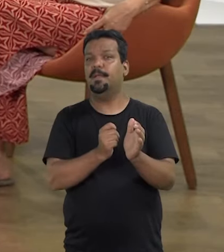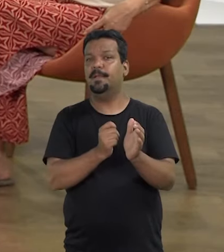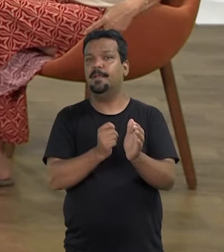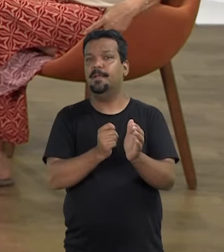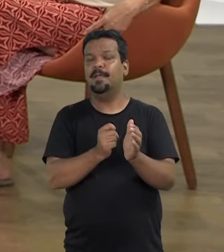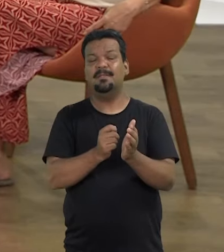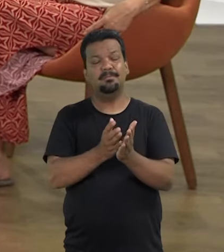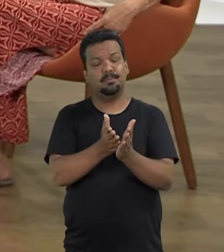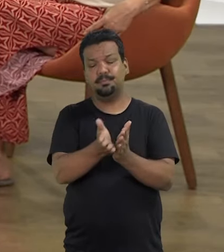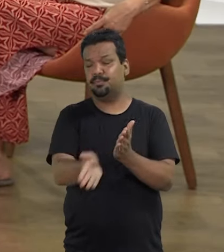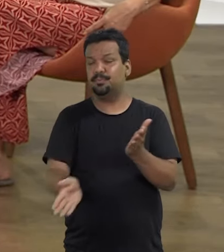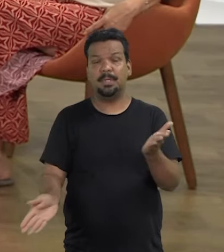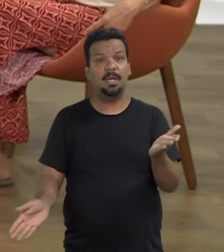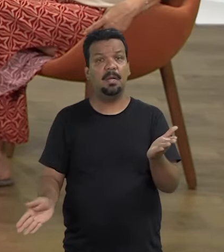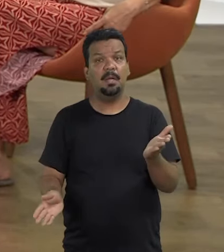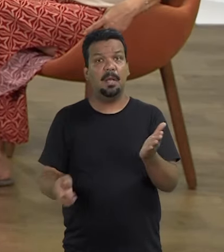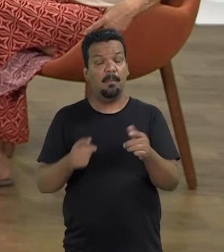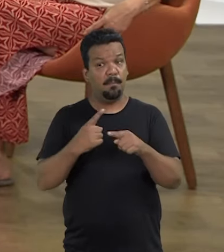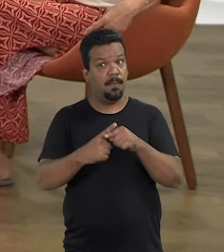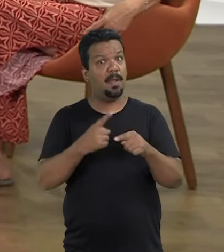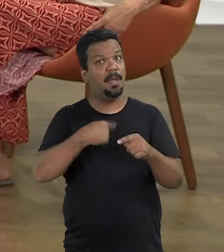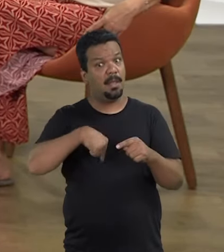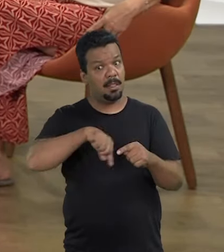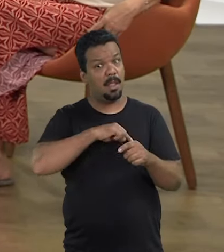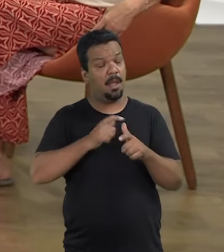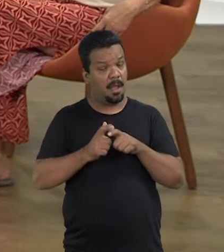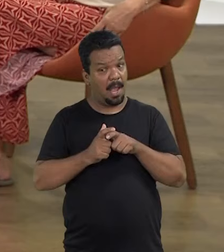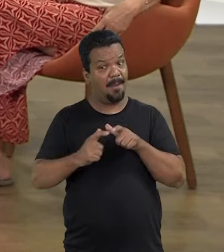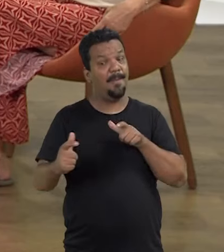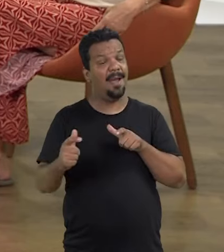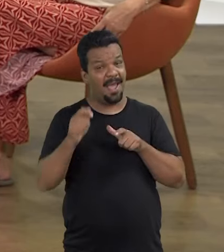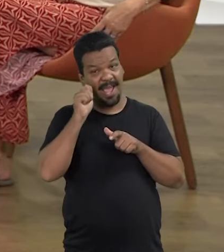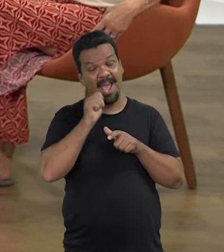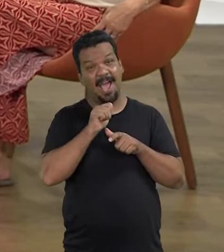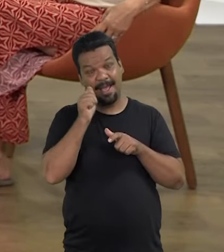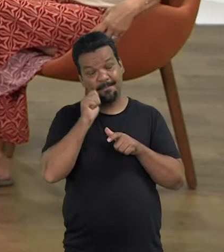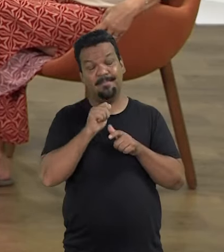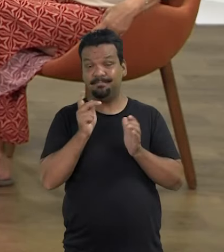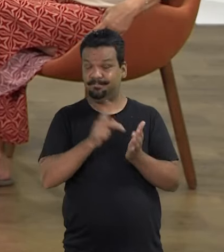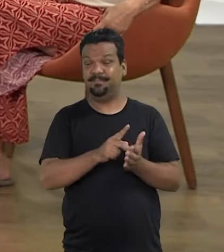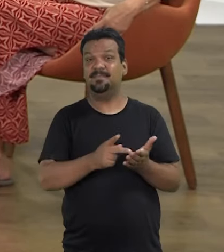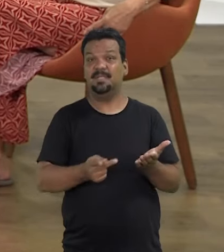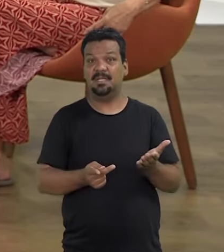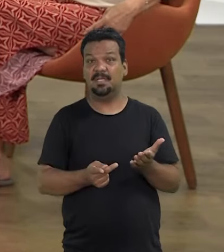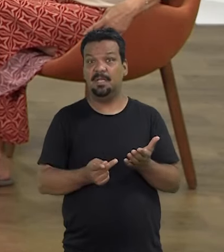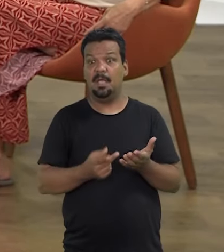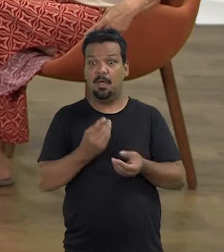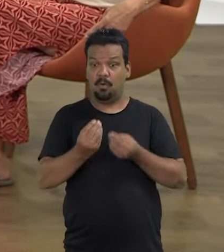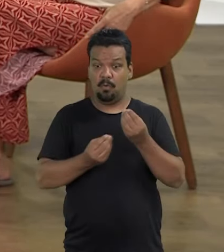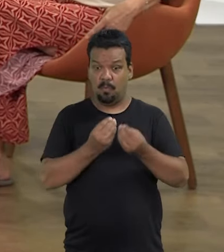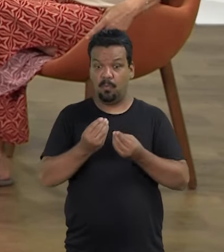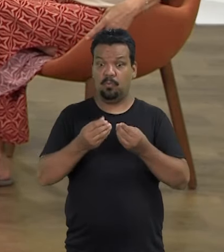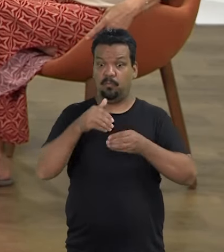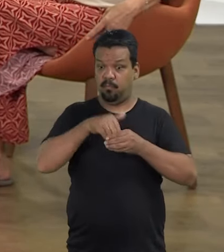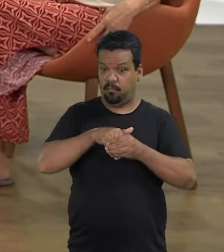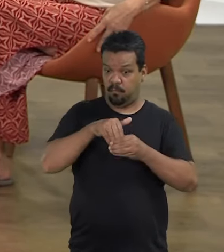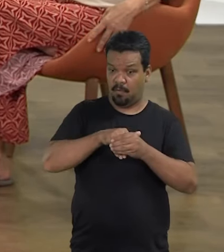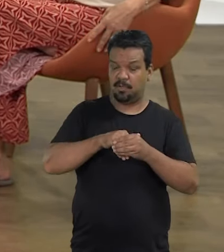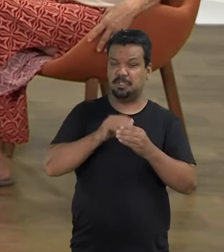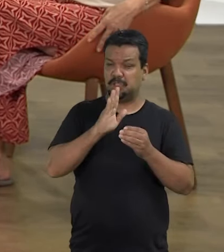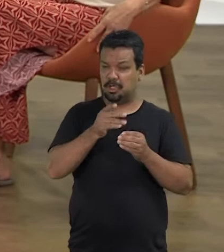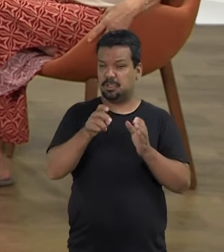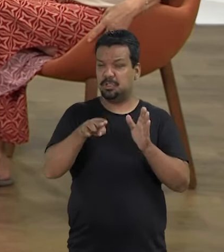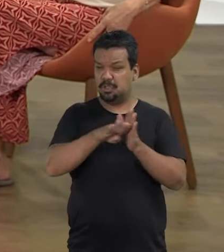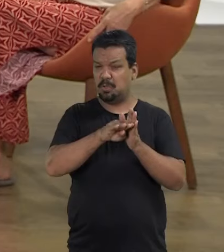esse espaço público está completamente furado. Porque, inclusive, nós somos maioria, as mulheres são maioria. tanto do